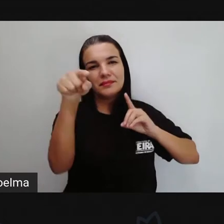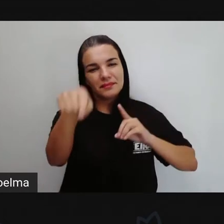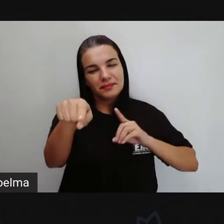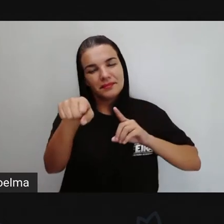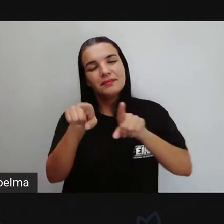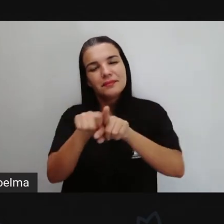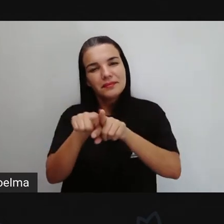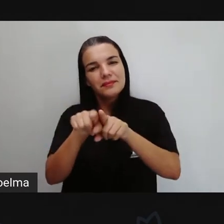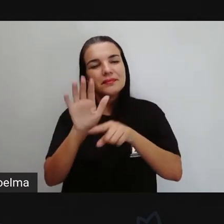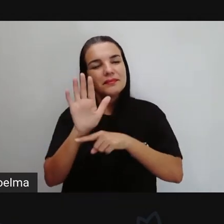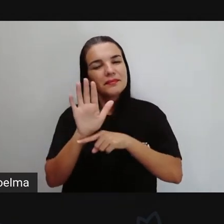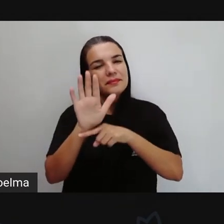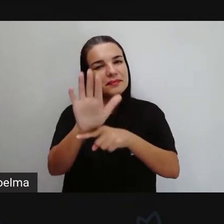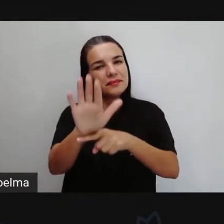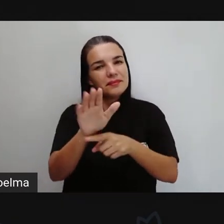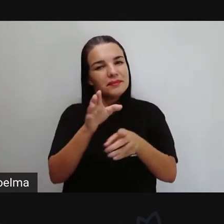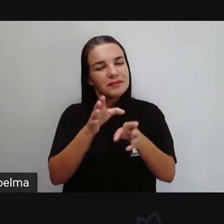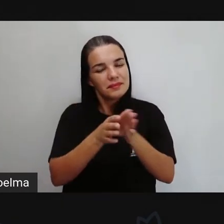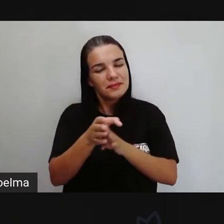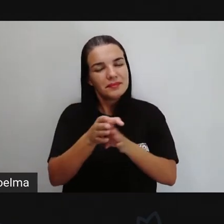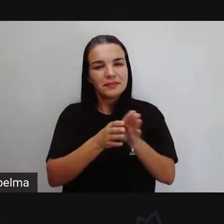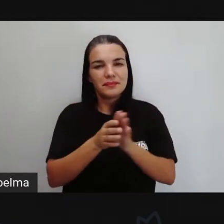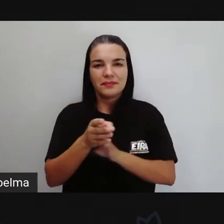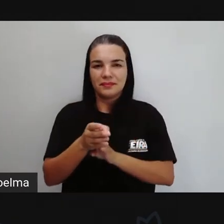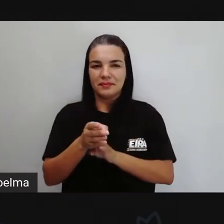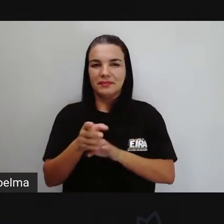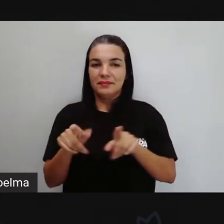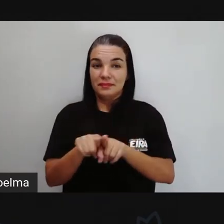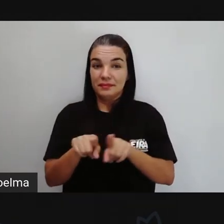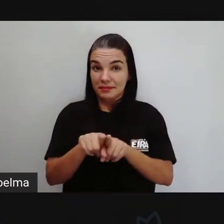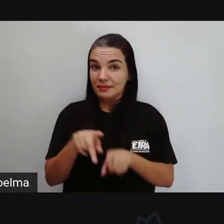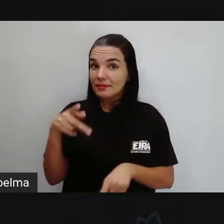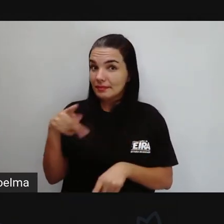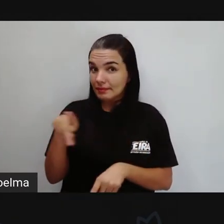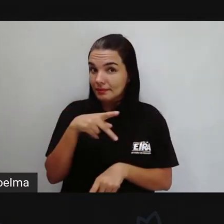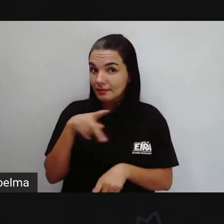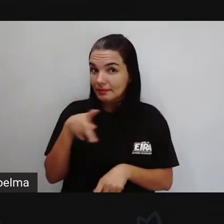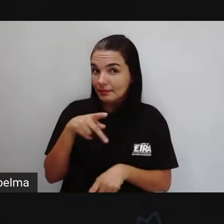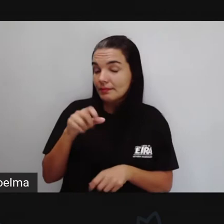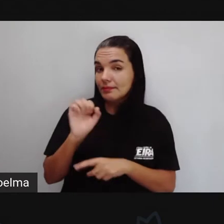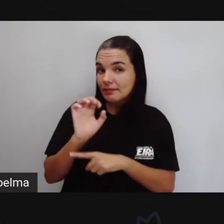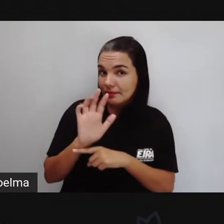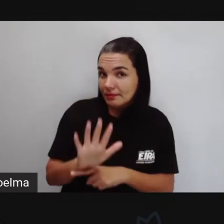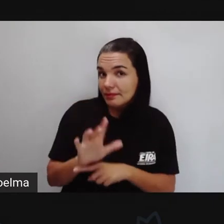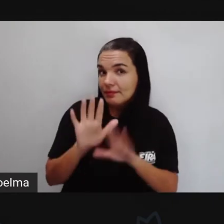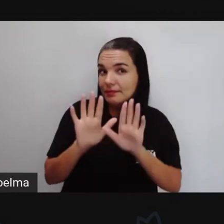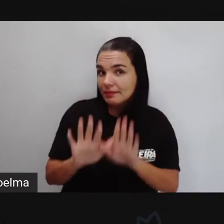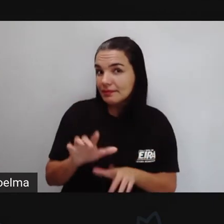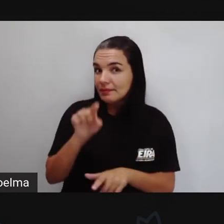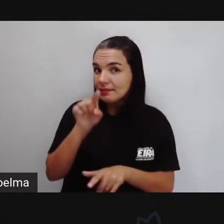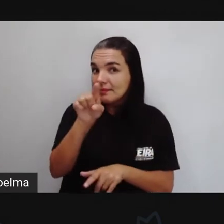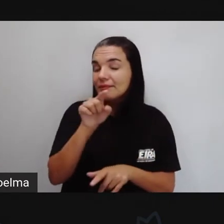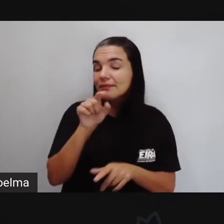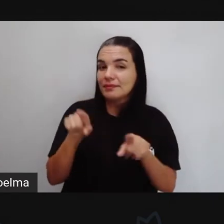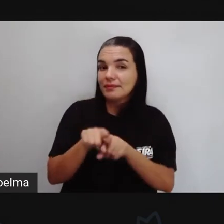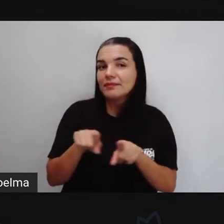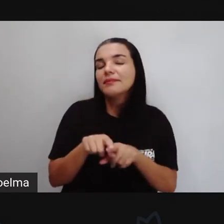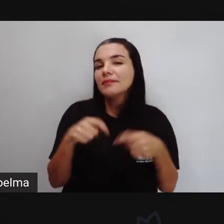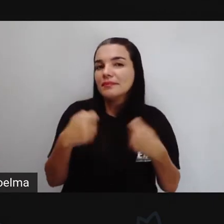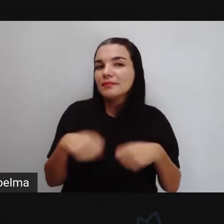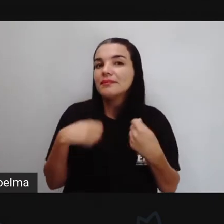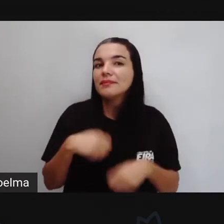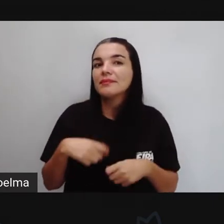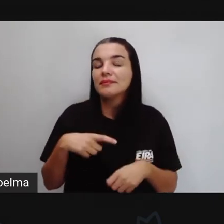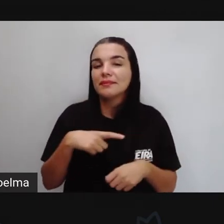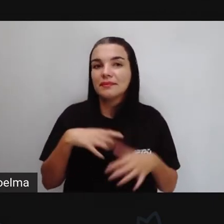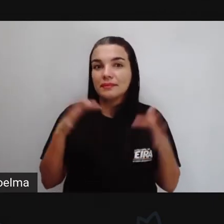estudos, com a sua educação. Mas aí depende da pró e depende de você também, tá certo? De estar sempre com os materiais em mão, estar